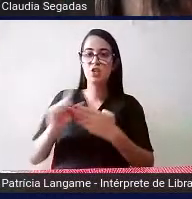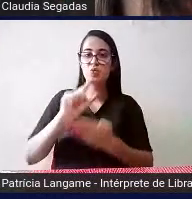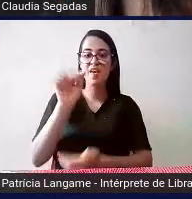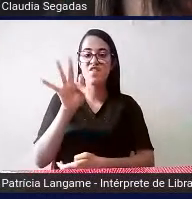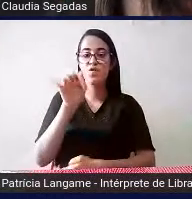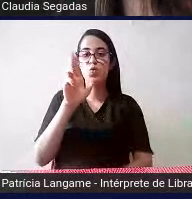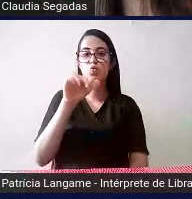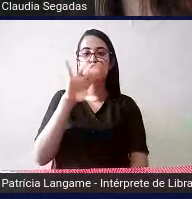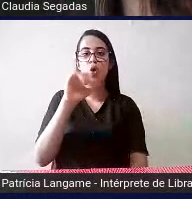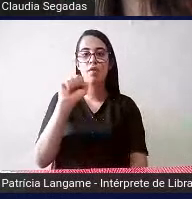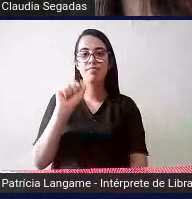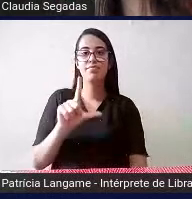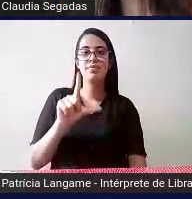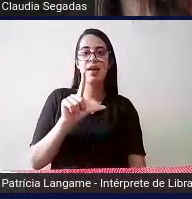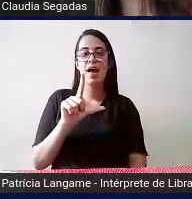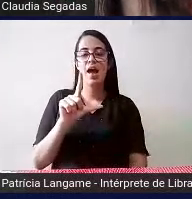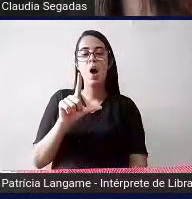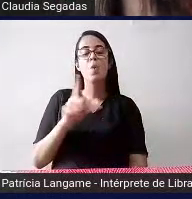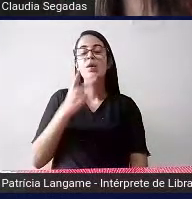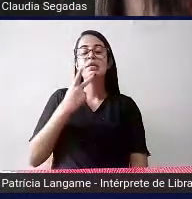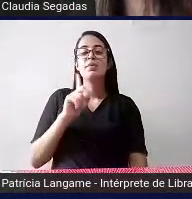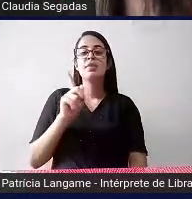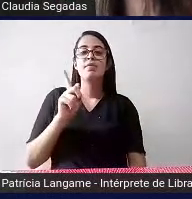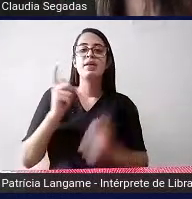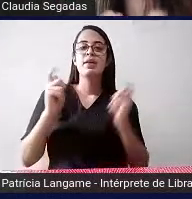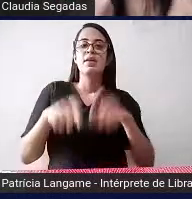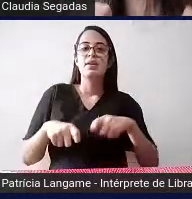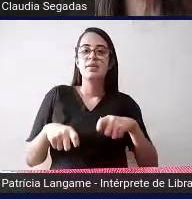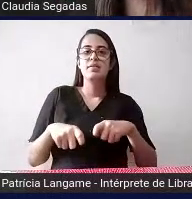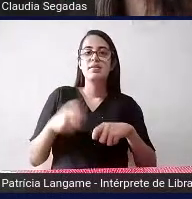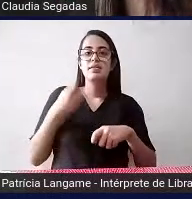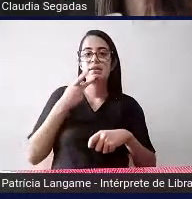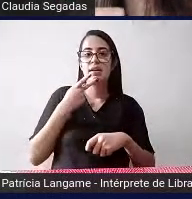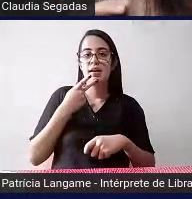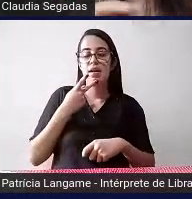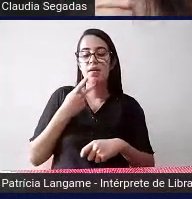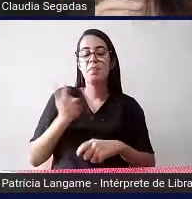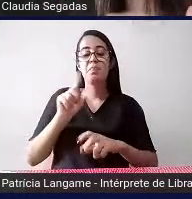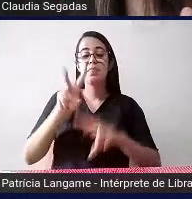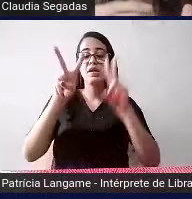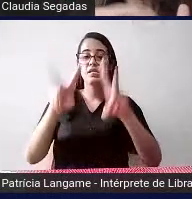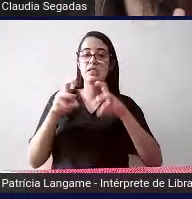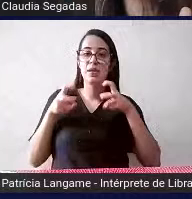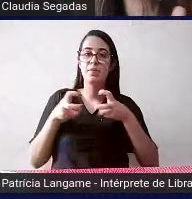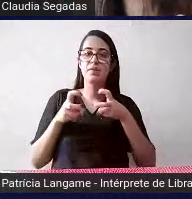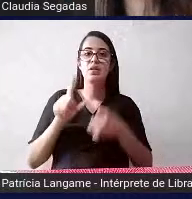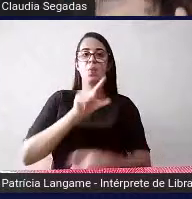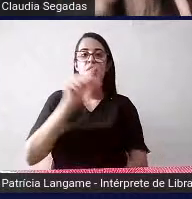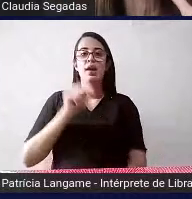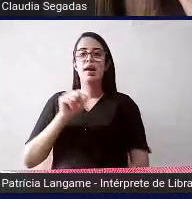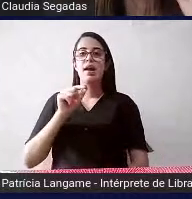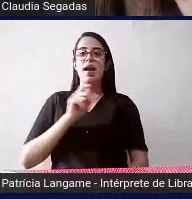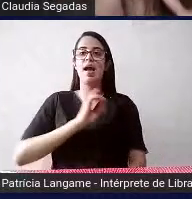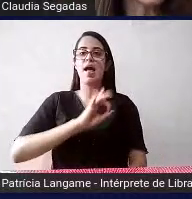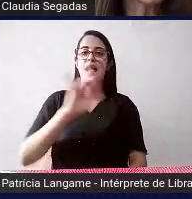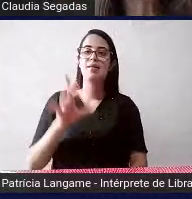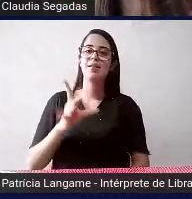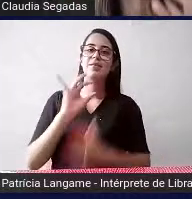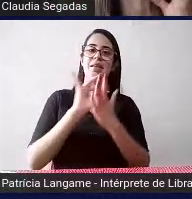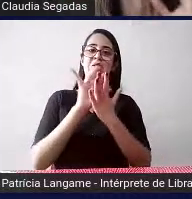nem sempre vai ser necessária a escala mas sim por vezes a percepção do que cada detalhe naquele material